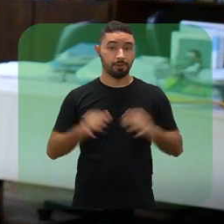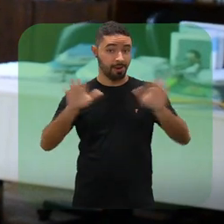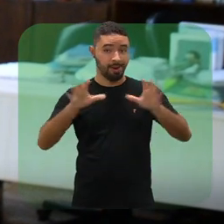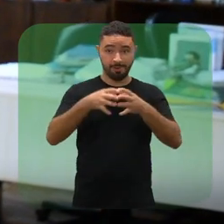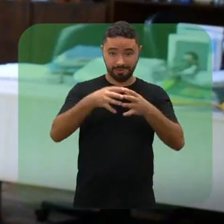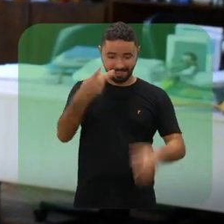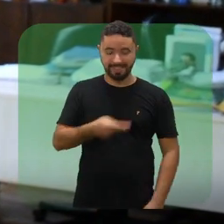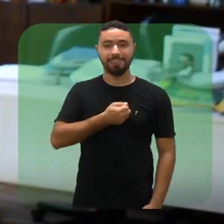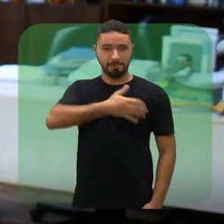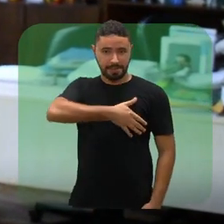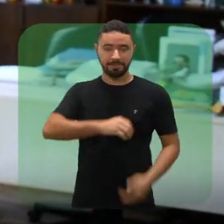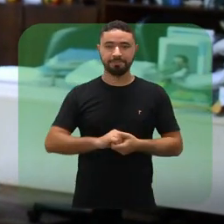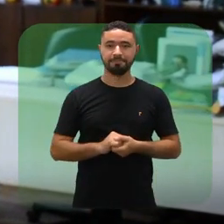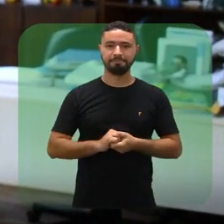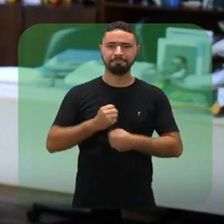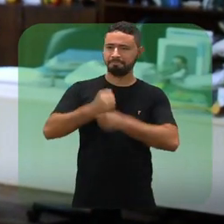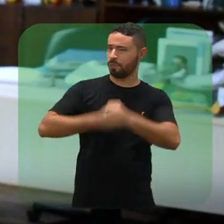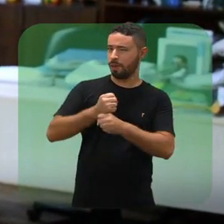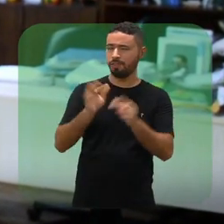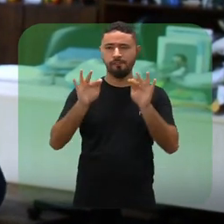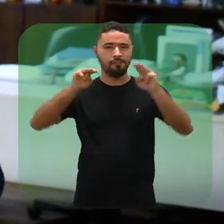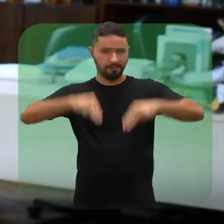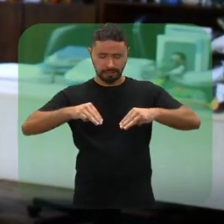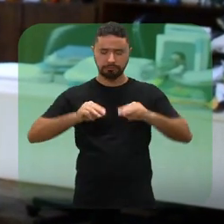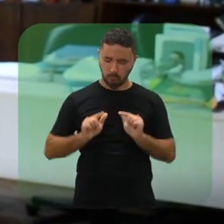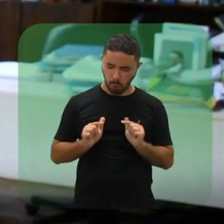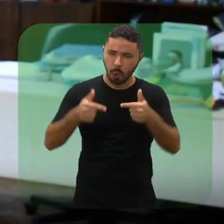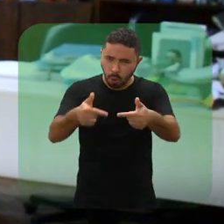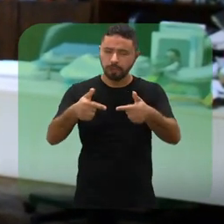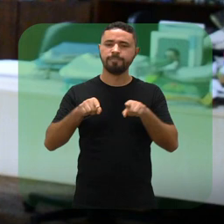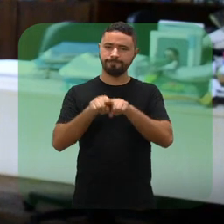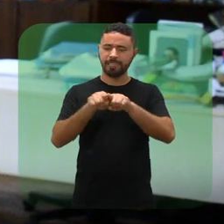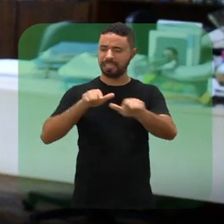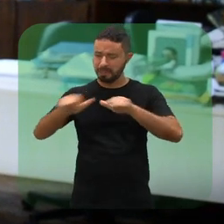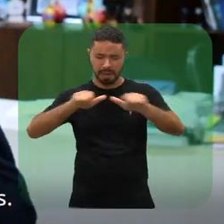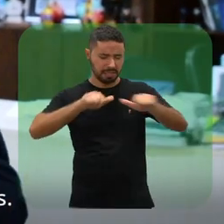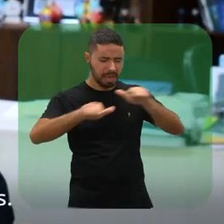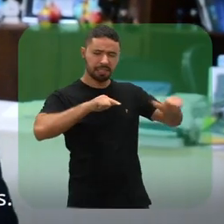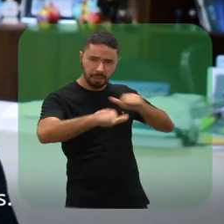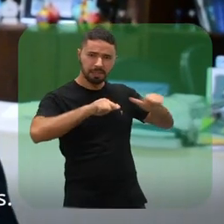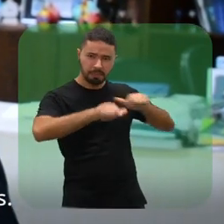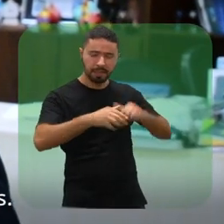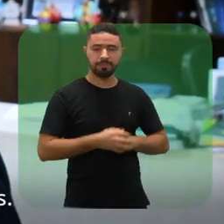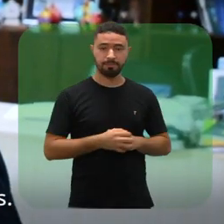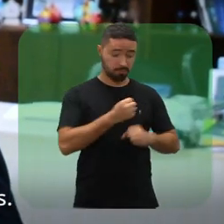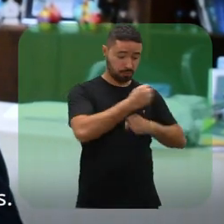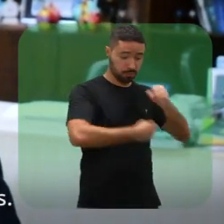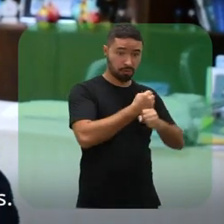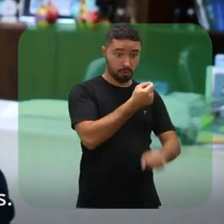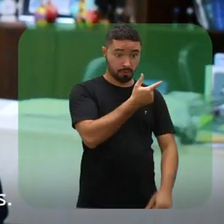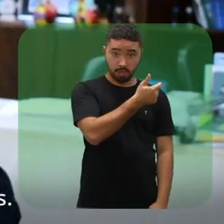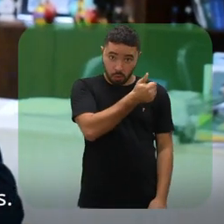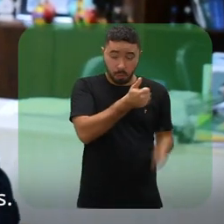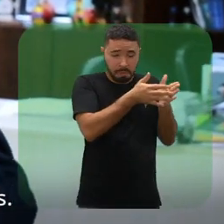Olá, comunidade do IFPR. Encerramos mais um ano de muita luta, de muito trabalho. Durante todo o 2021,